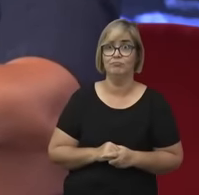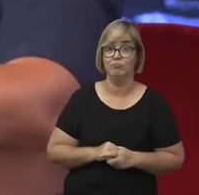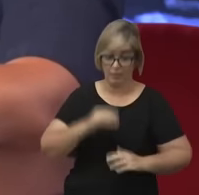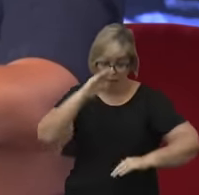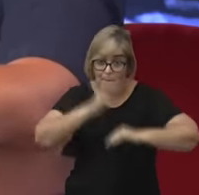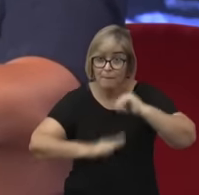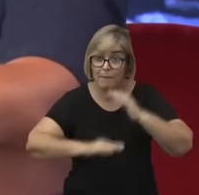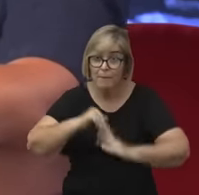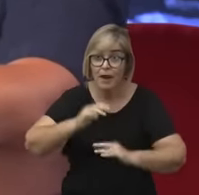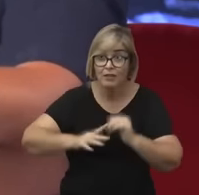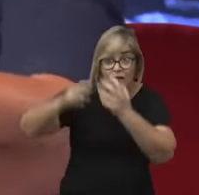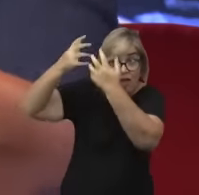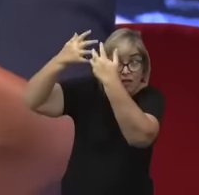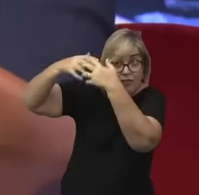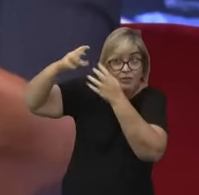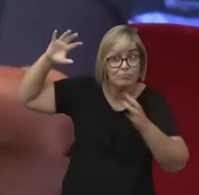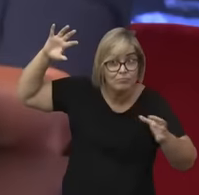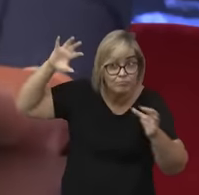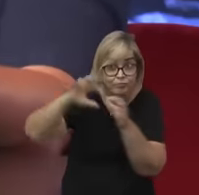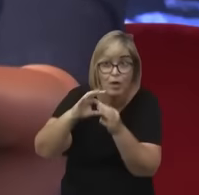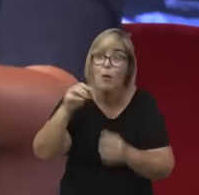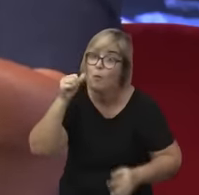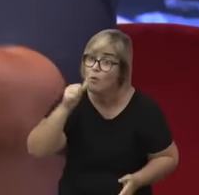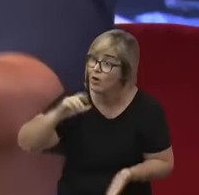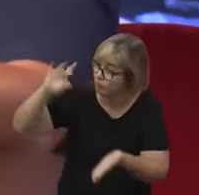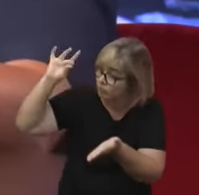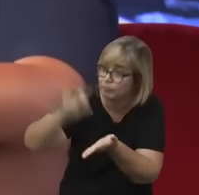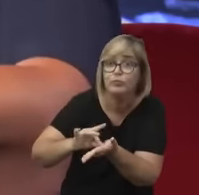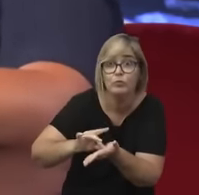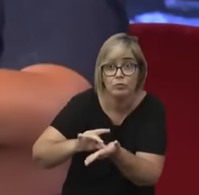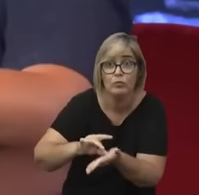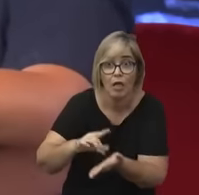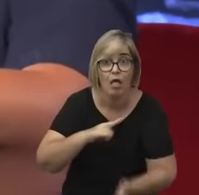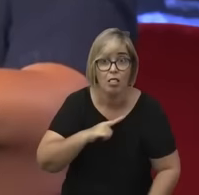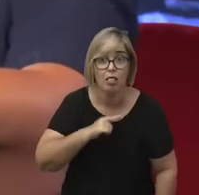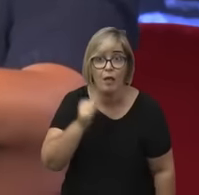Então, um fato. É um fato.